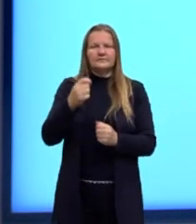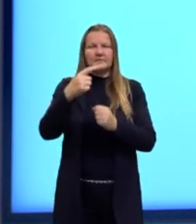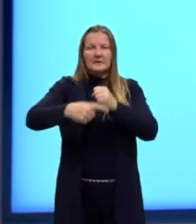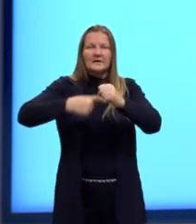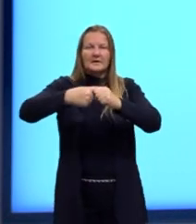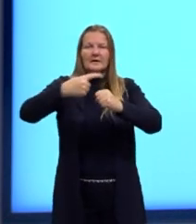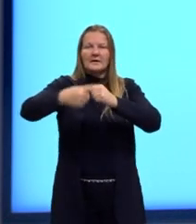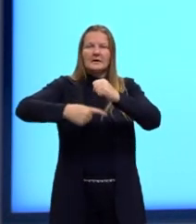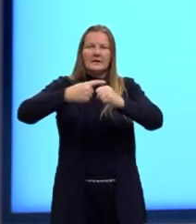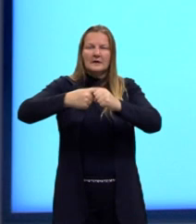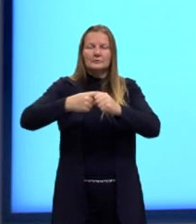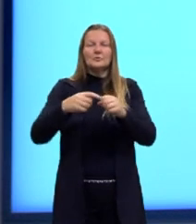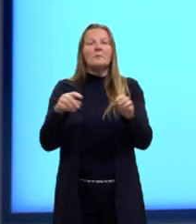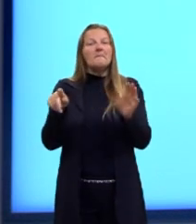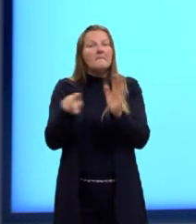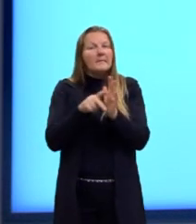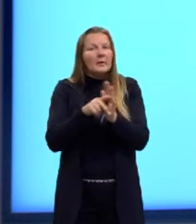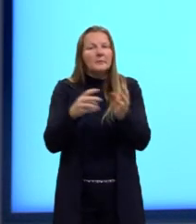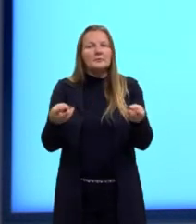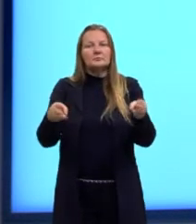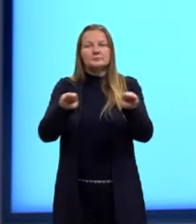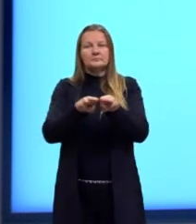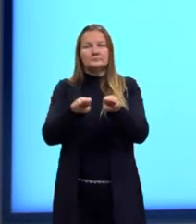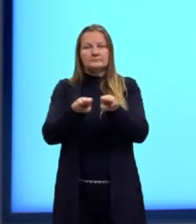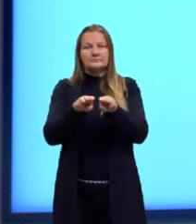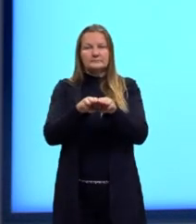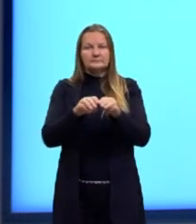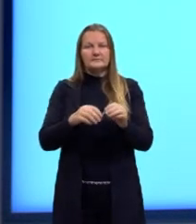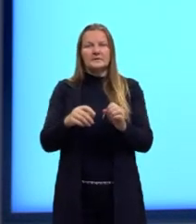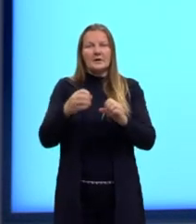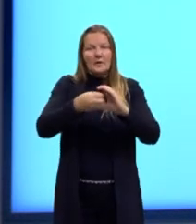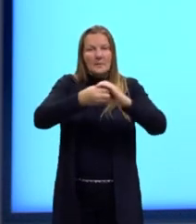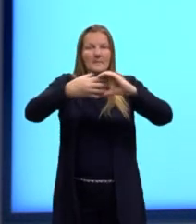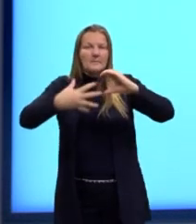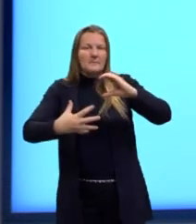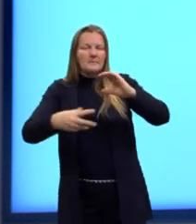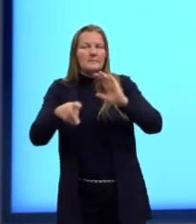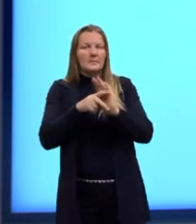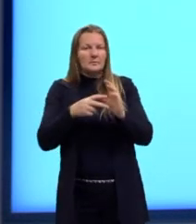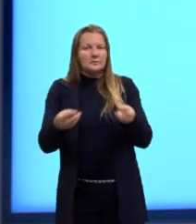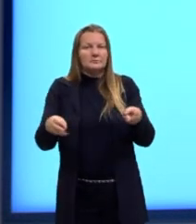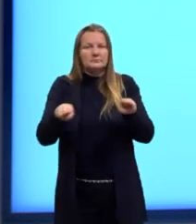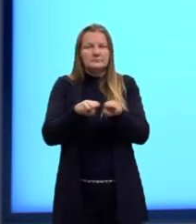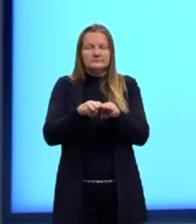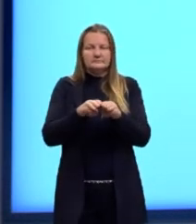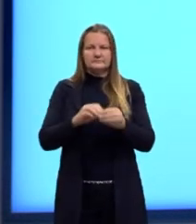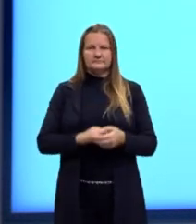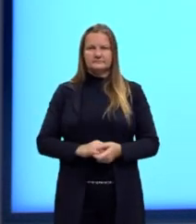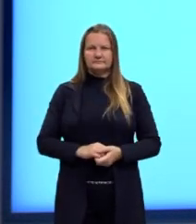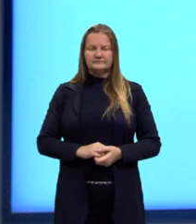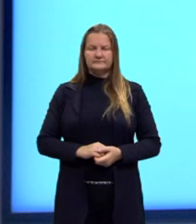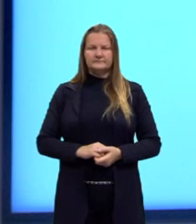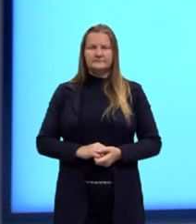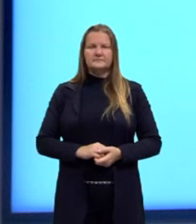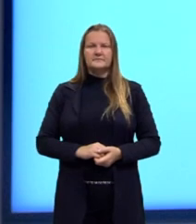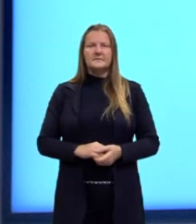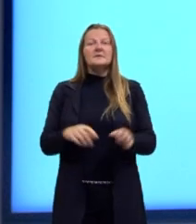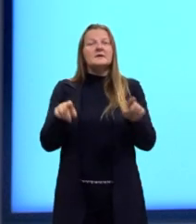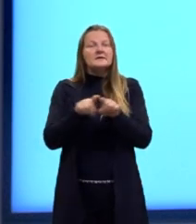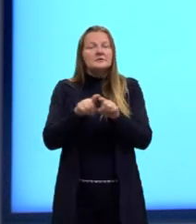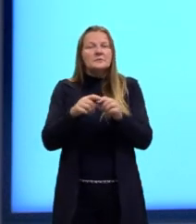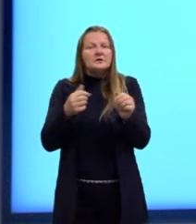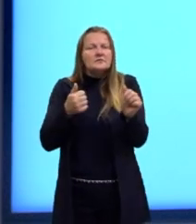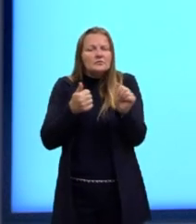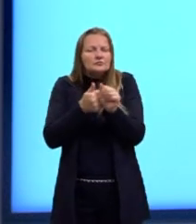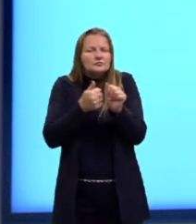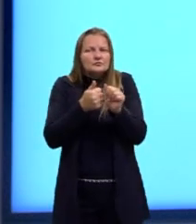átomos que são magnéticos, né? Eles têm, então, a propriedade de serem magnéticos. E eles vão se alinhando